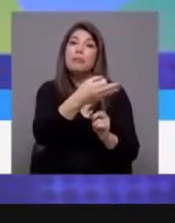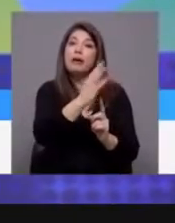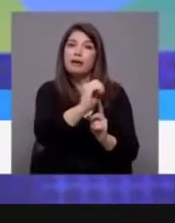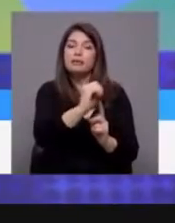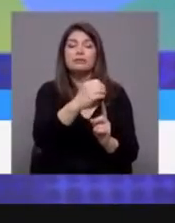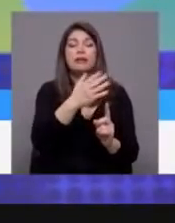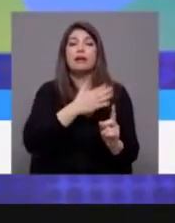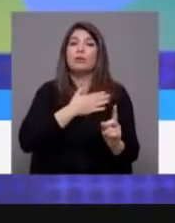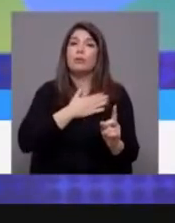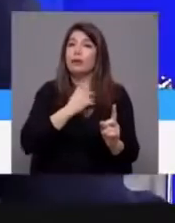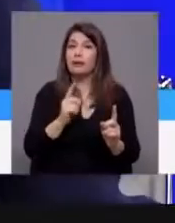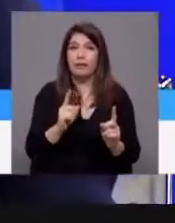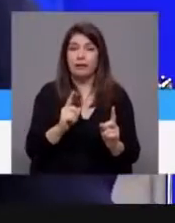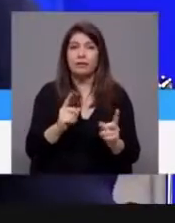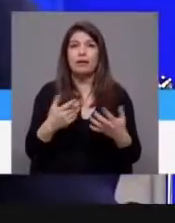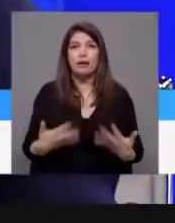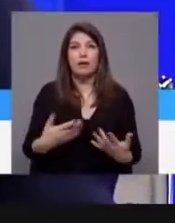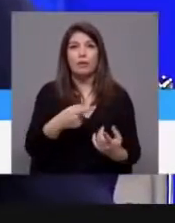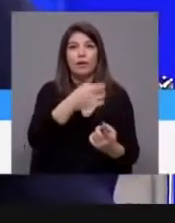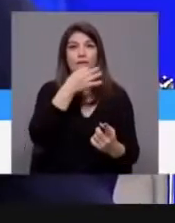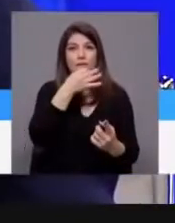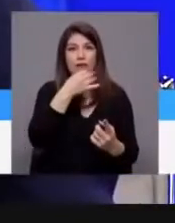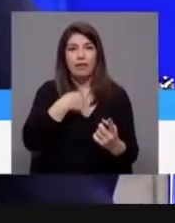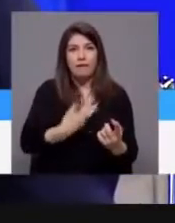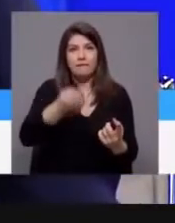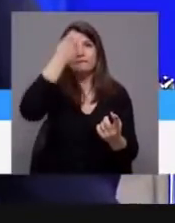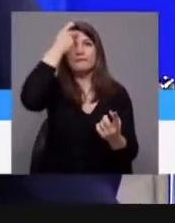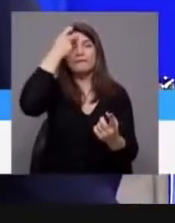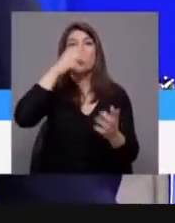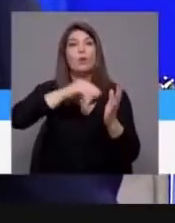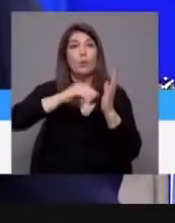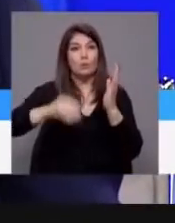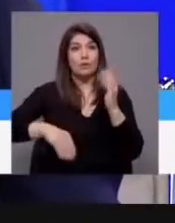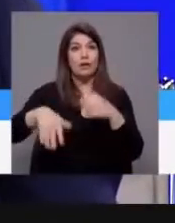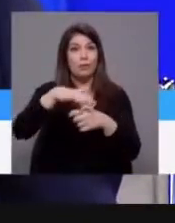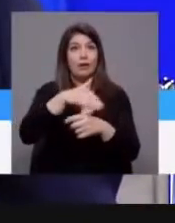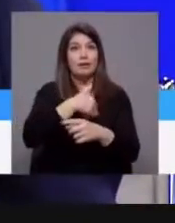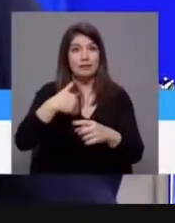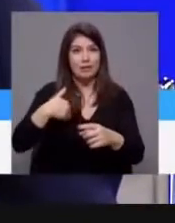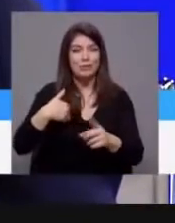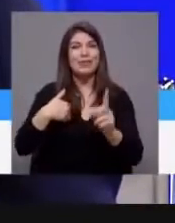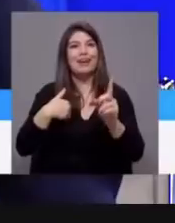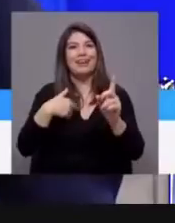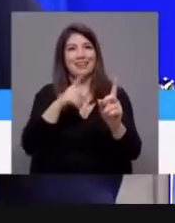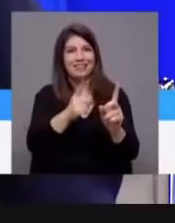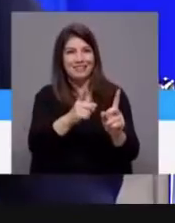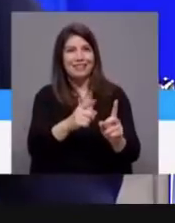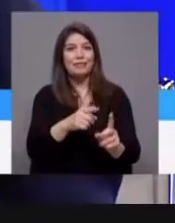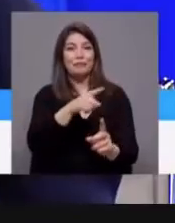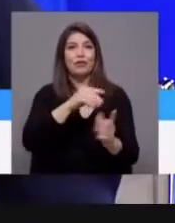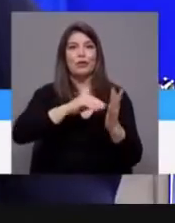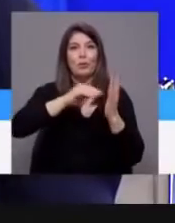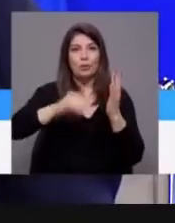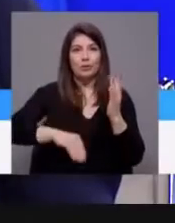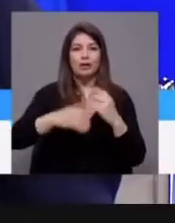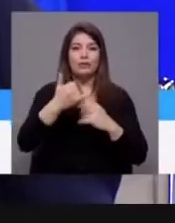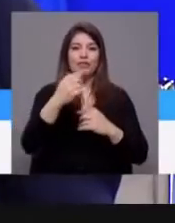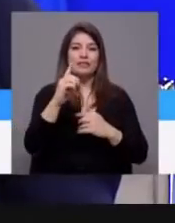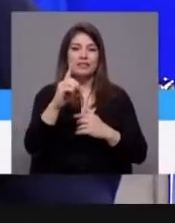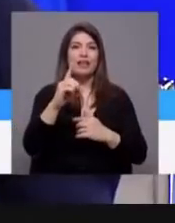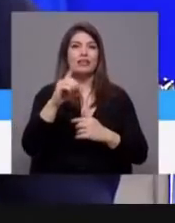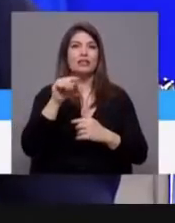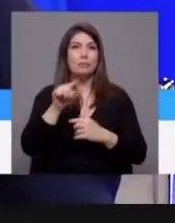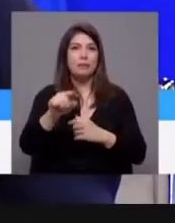E eu lembro-lhe que agora me fala das concentratações na saúde. E sim, estas contratações que fazem estes 26 mil